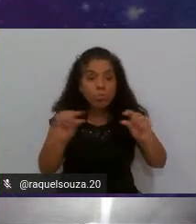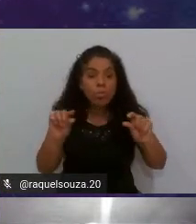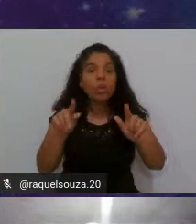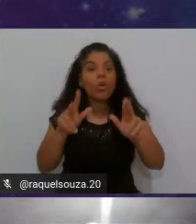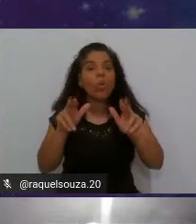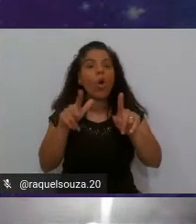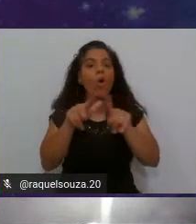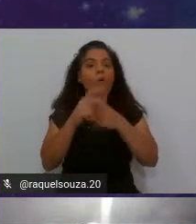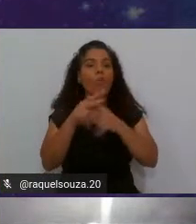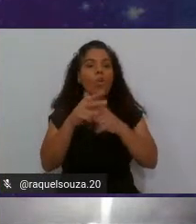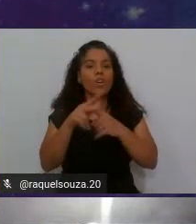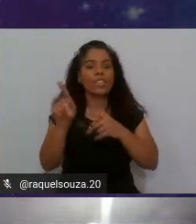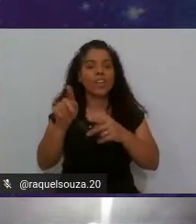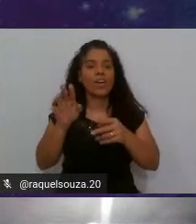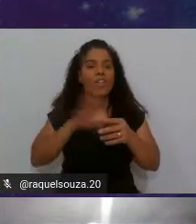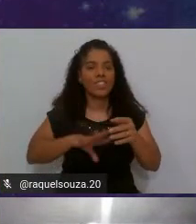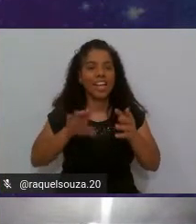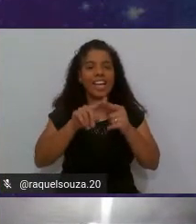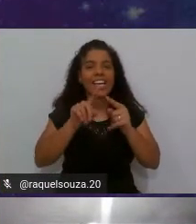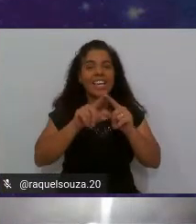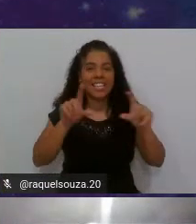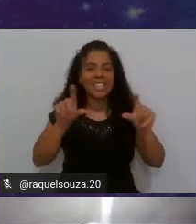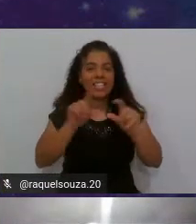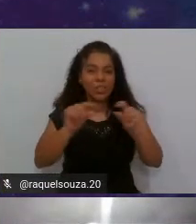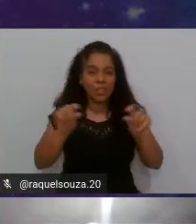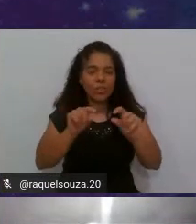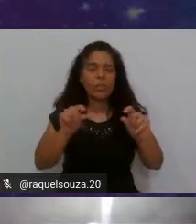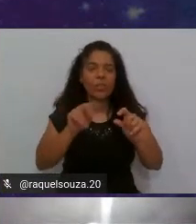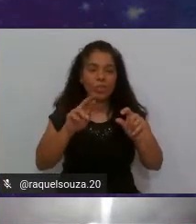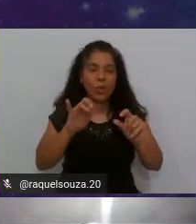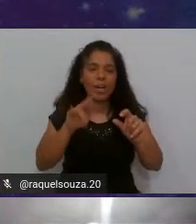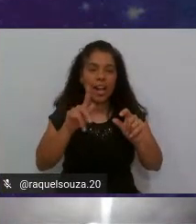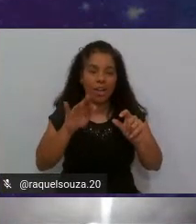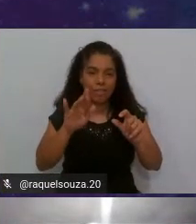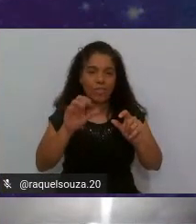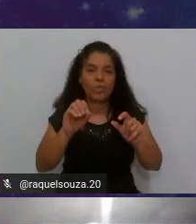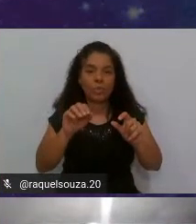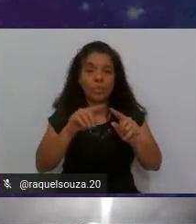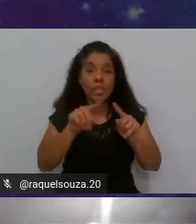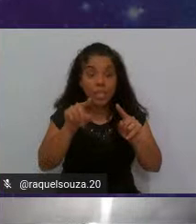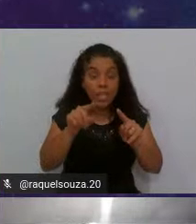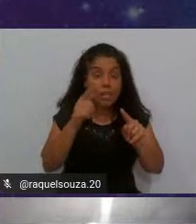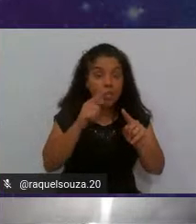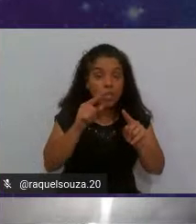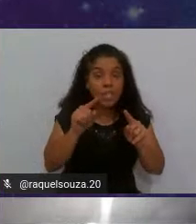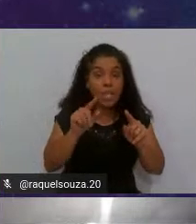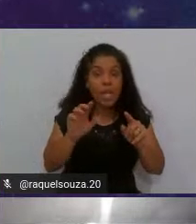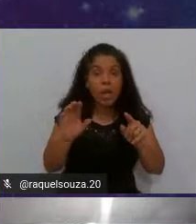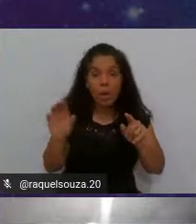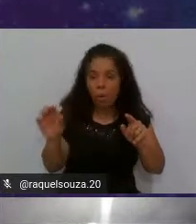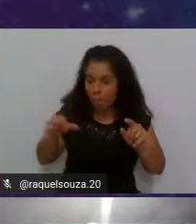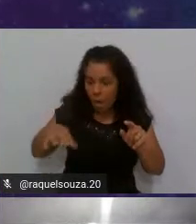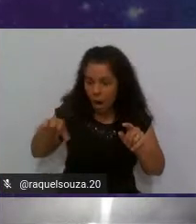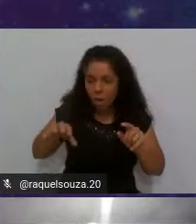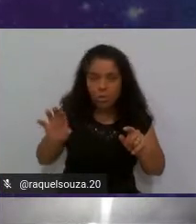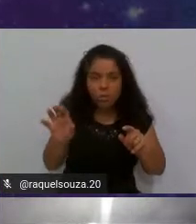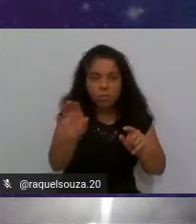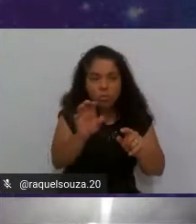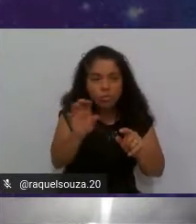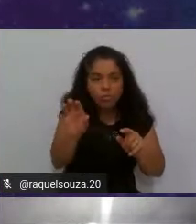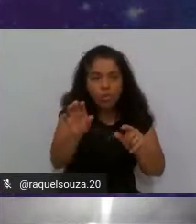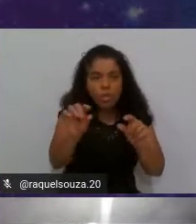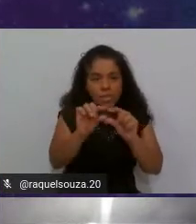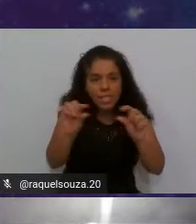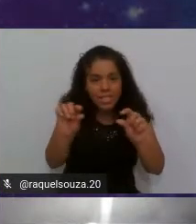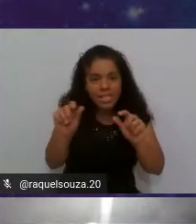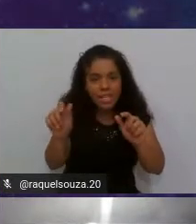ortográfico e aqui ele você passando o mouse em cima ele já